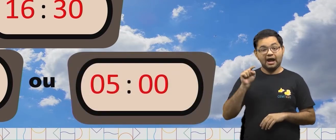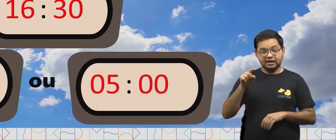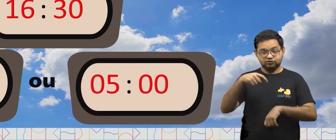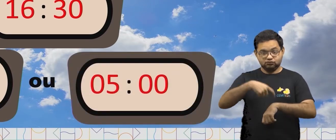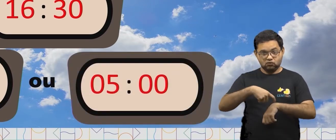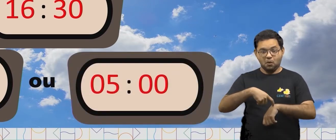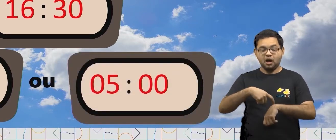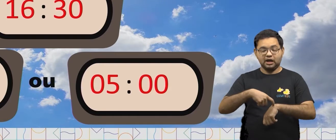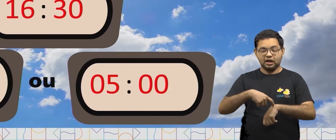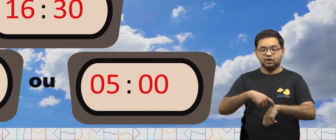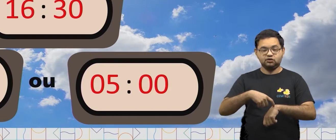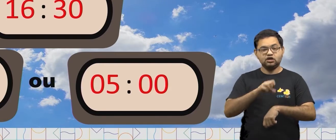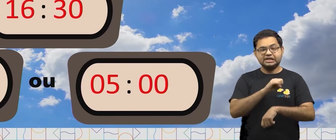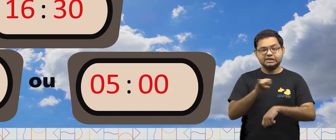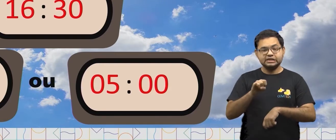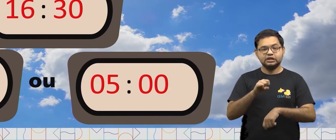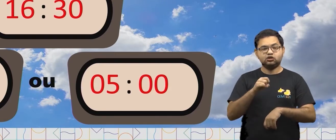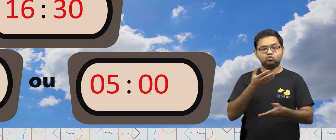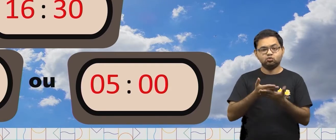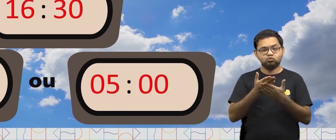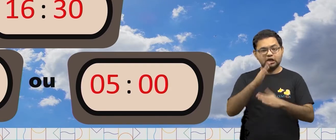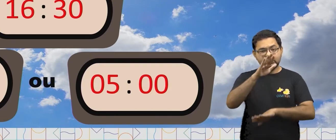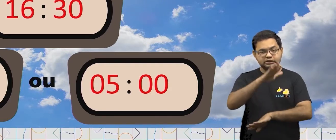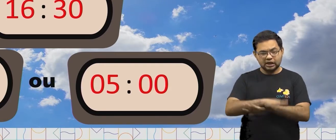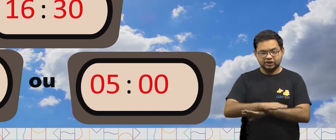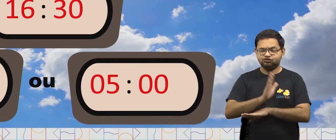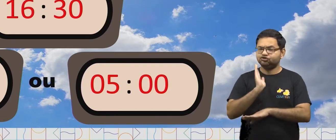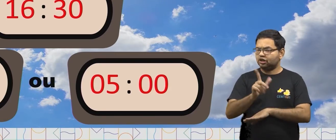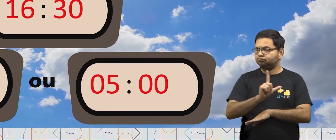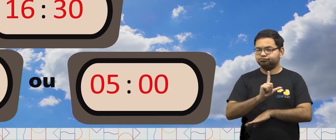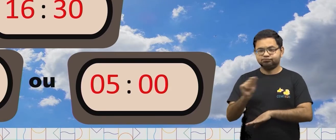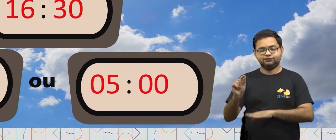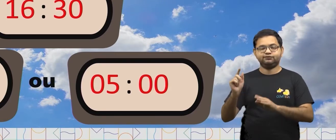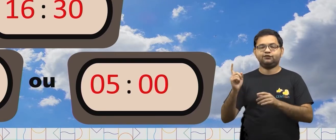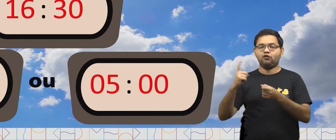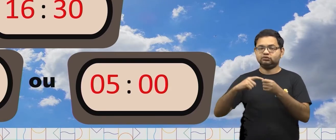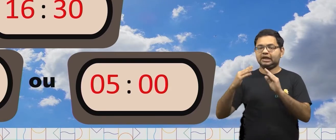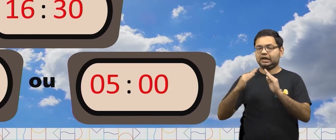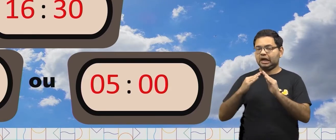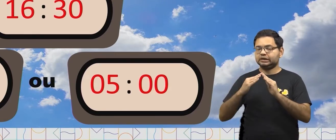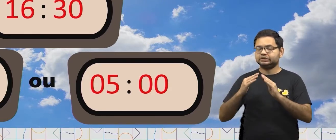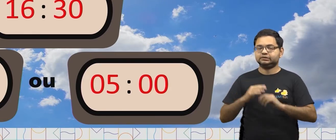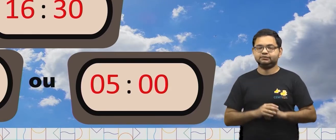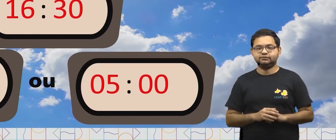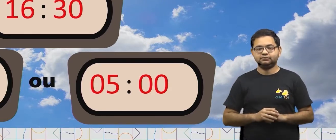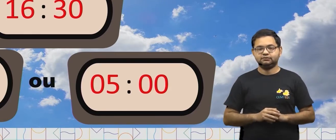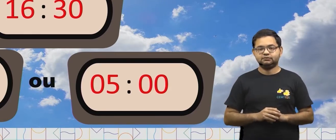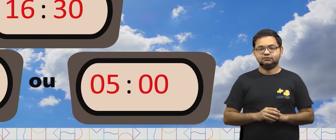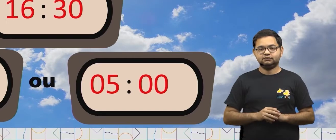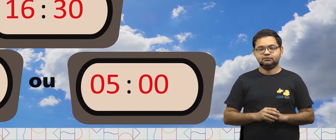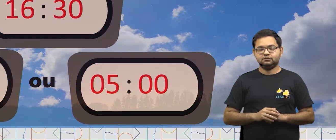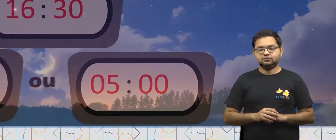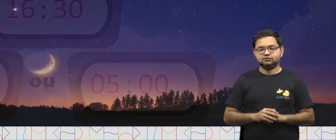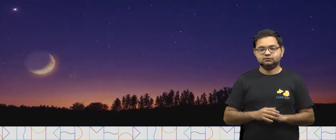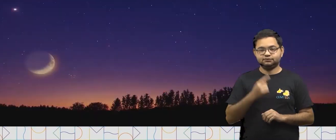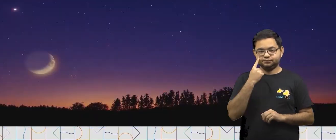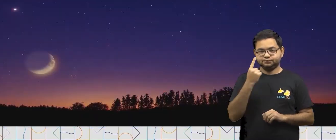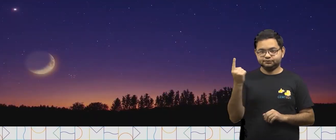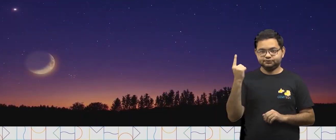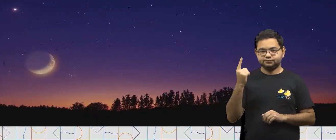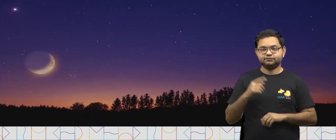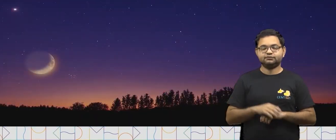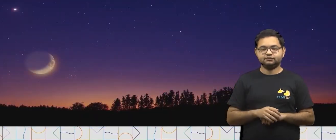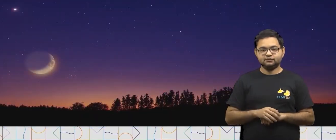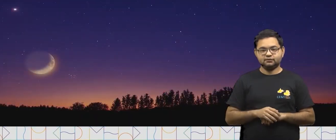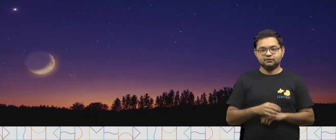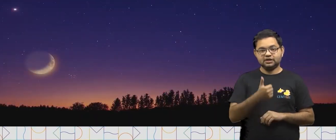criança, quem estuda à tarde, já saíram da escola. E por último, nós temos 18 horas